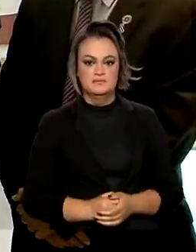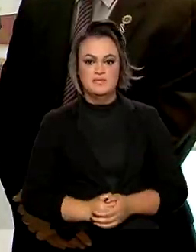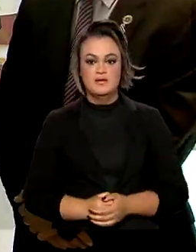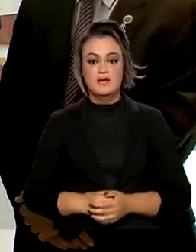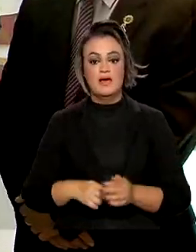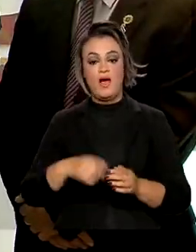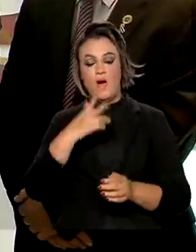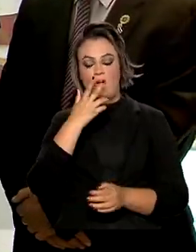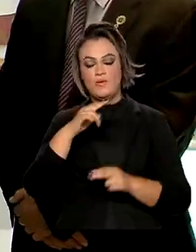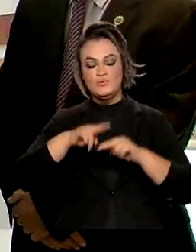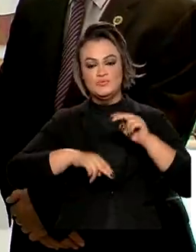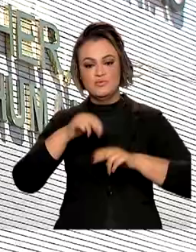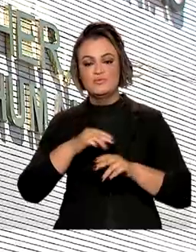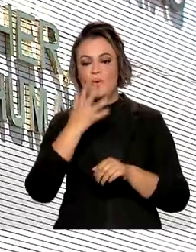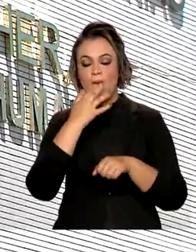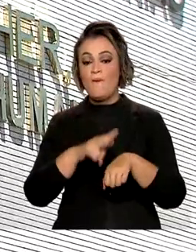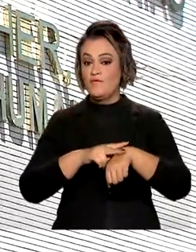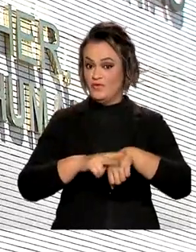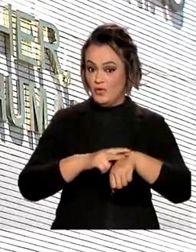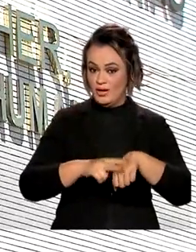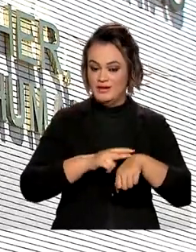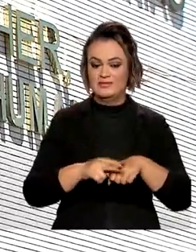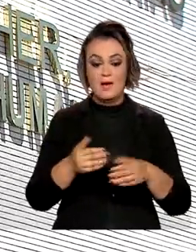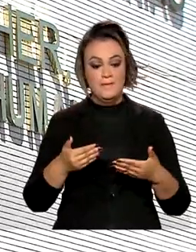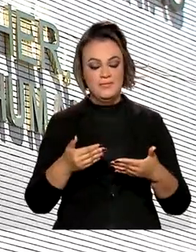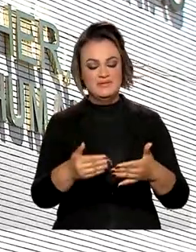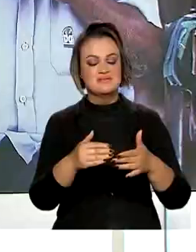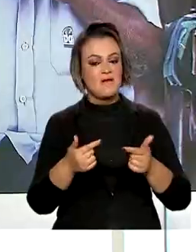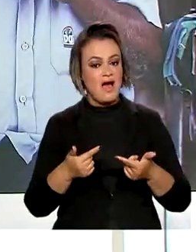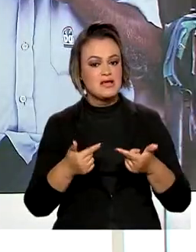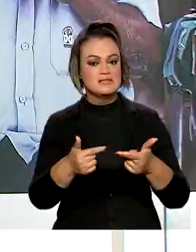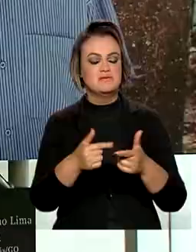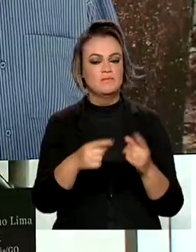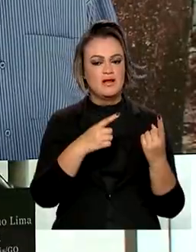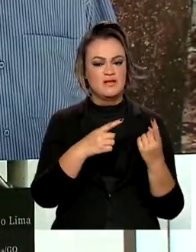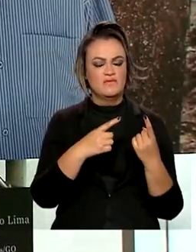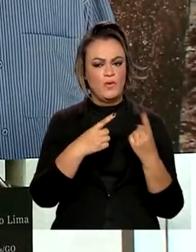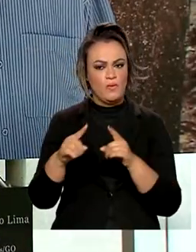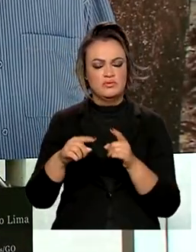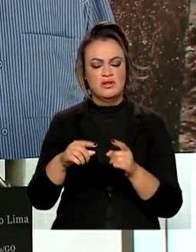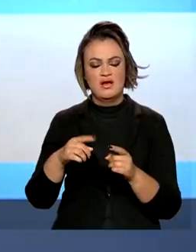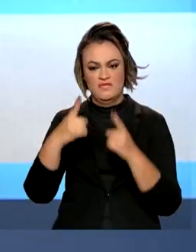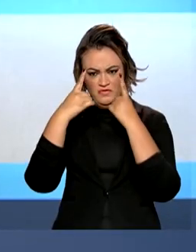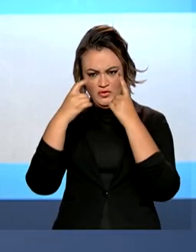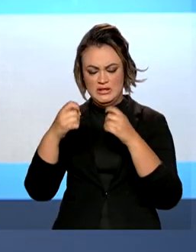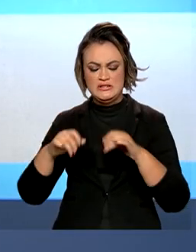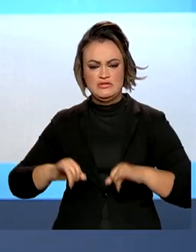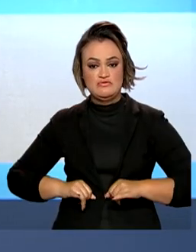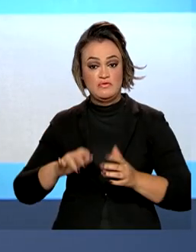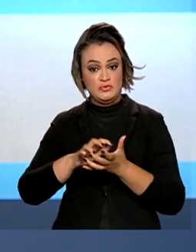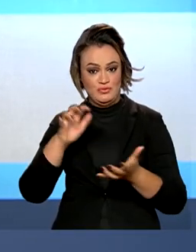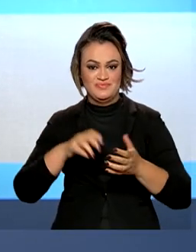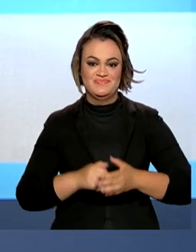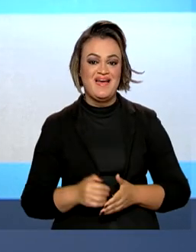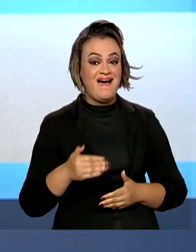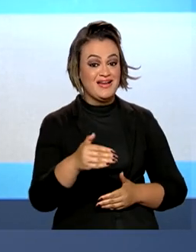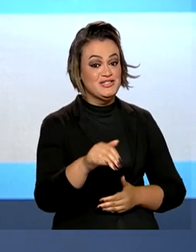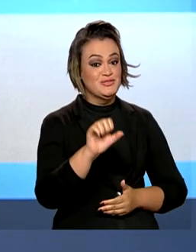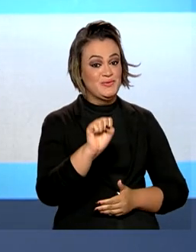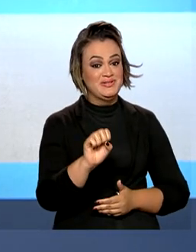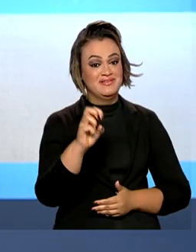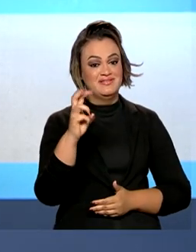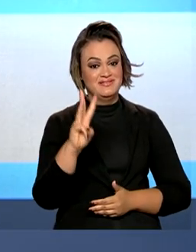Junho Violeta, ministérios reforçam ações para combater violência contra idosos. E faltam 83